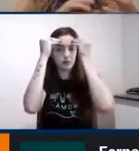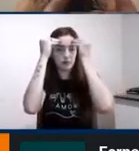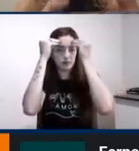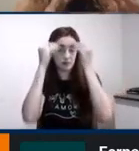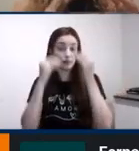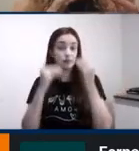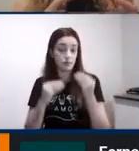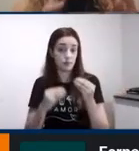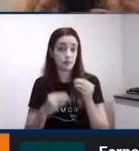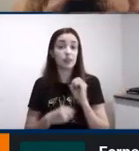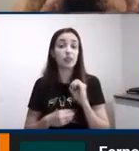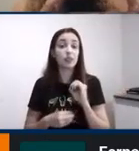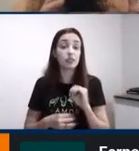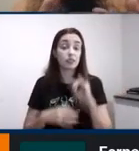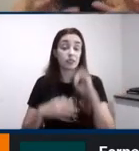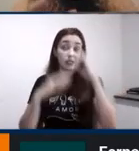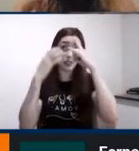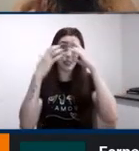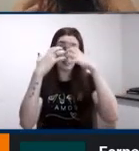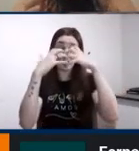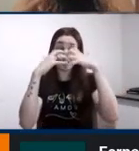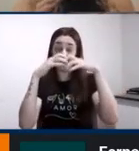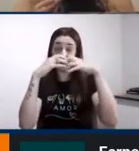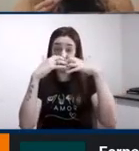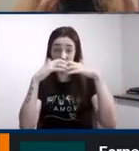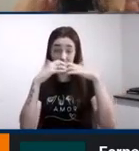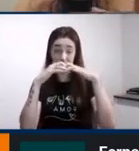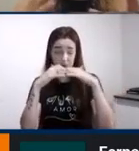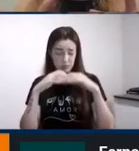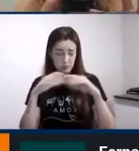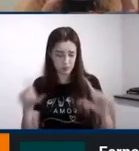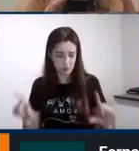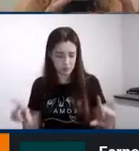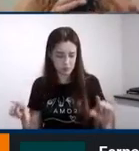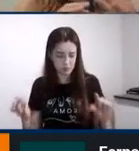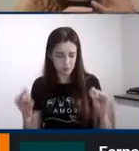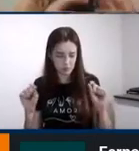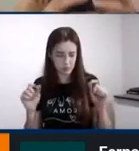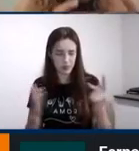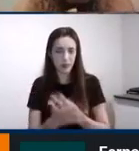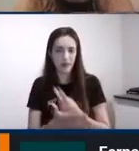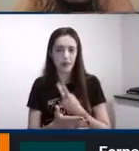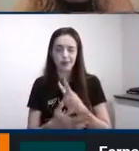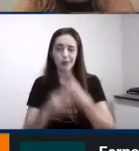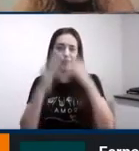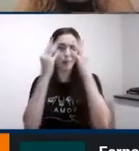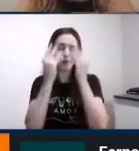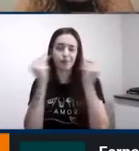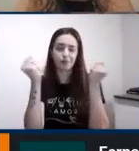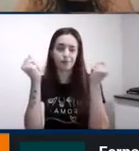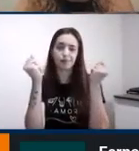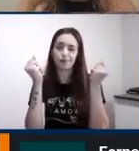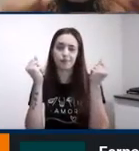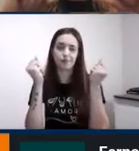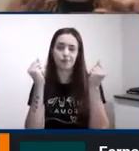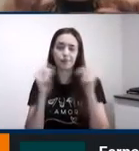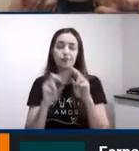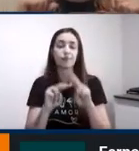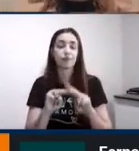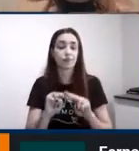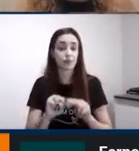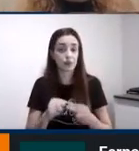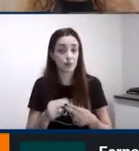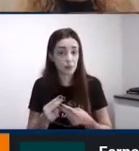se ele achar que aquilo que você está propondo aquilo que ele está vivendo naquele momento vale a pena para ele surge uma